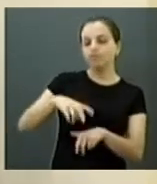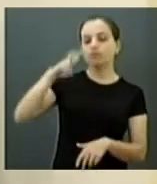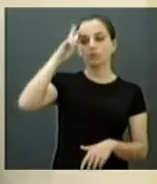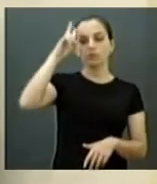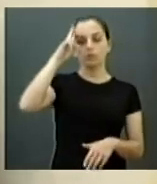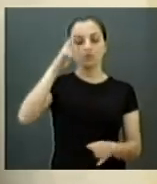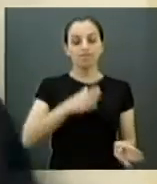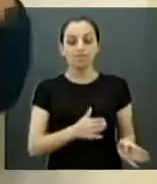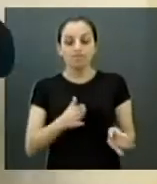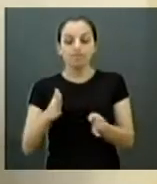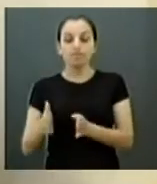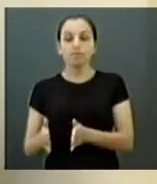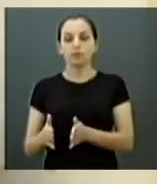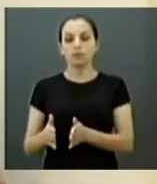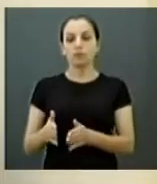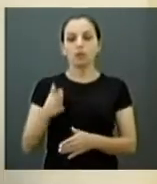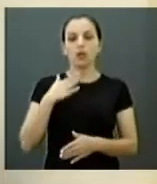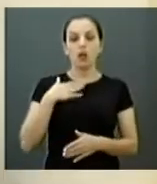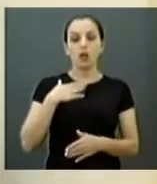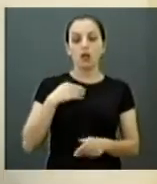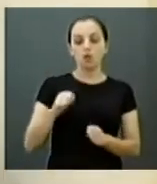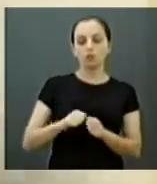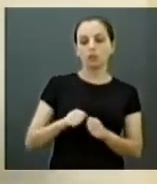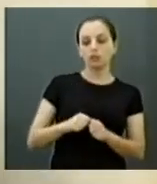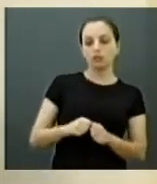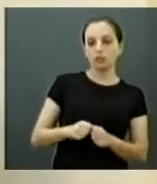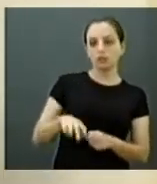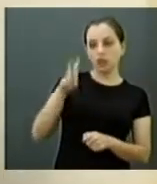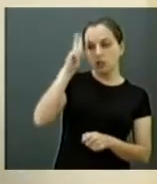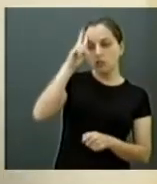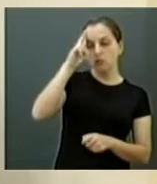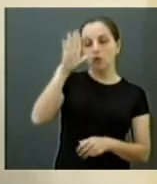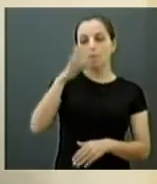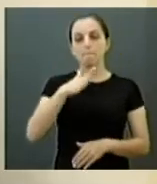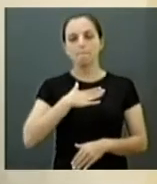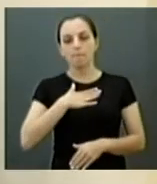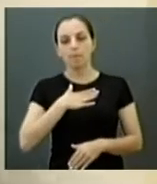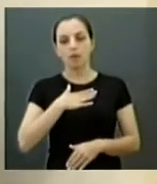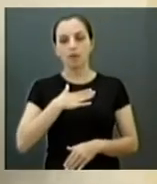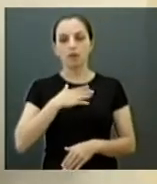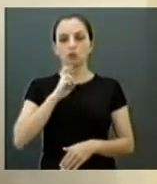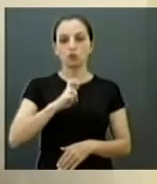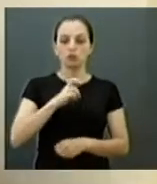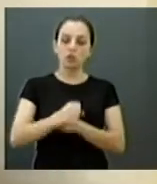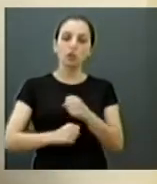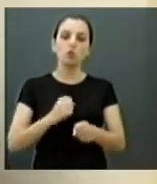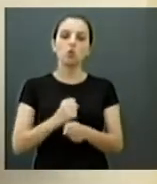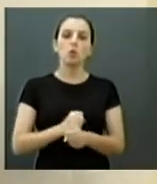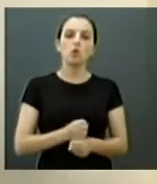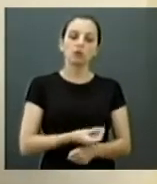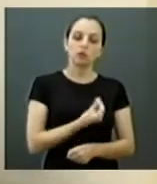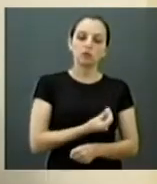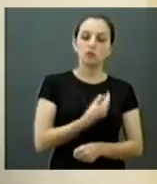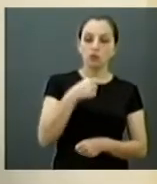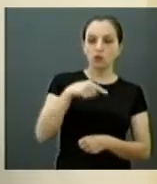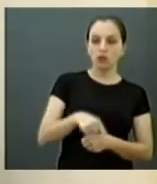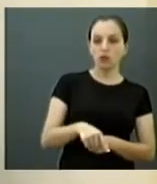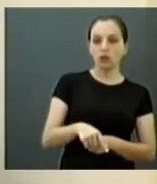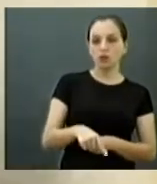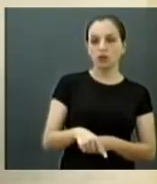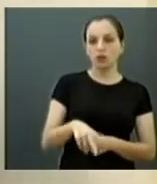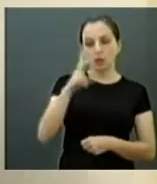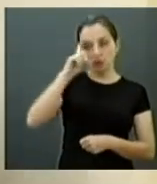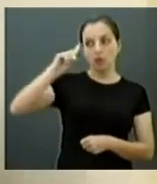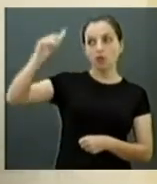de quem esteve aqui nessa casa. Eu vou fazer a minha história. Nos cinco anos que eu estou aqui, e se eu tiver, Deus me der a vida para completar meu mandato,